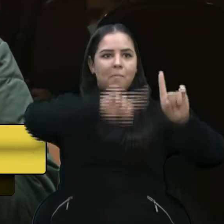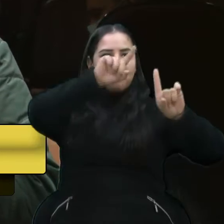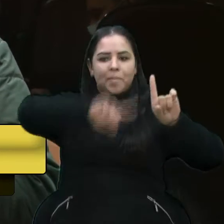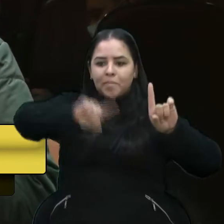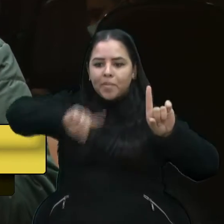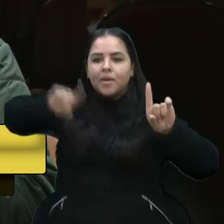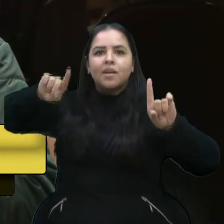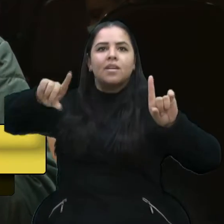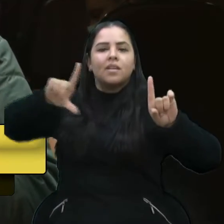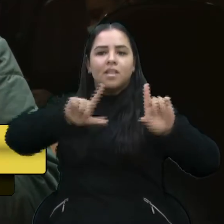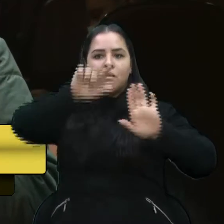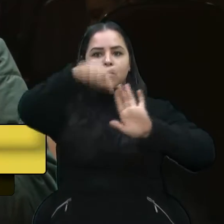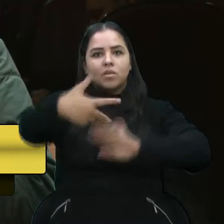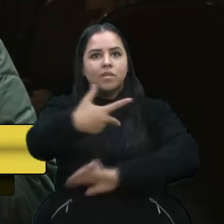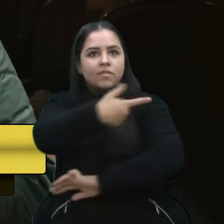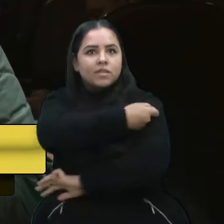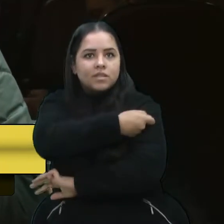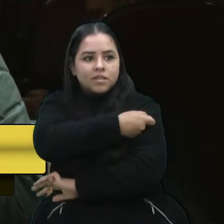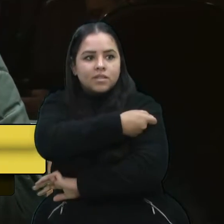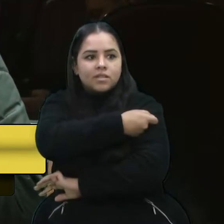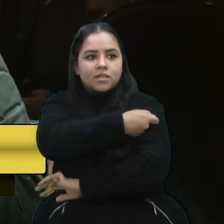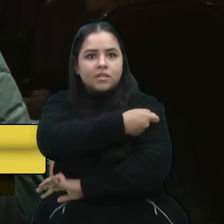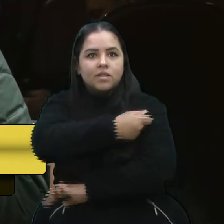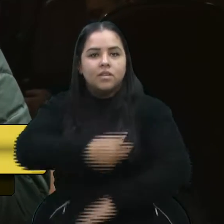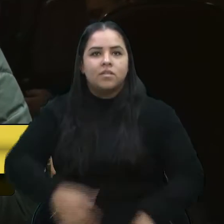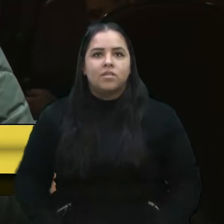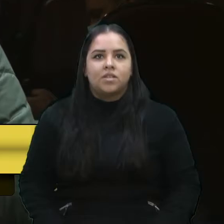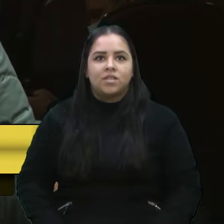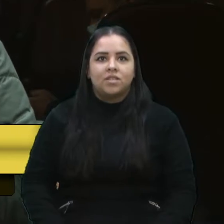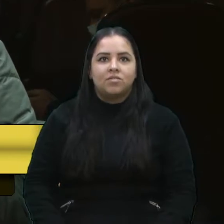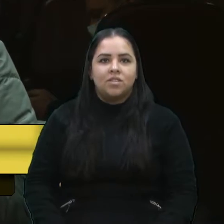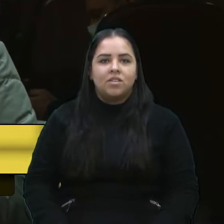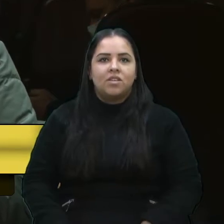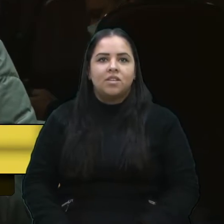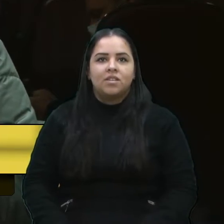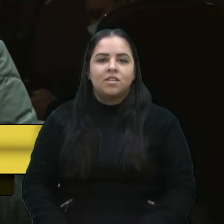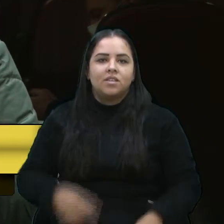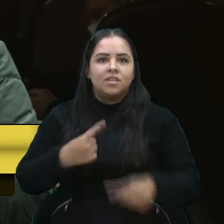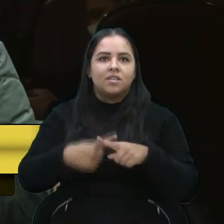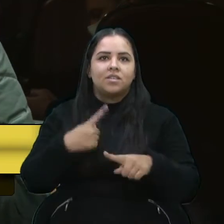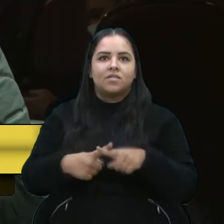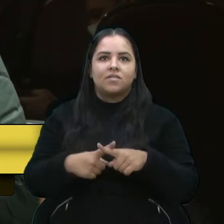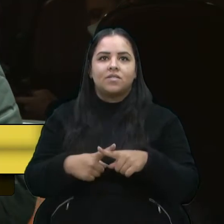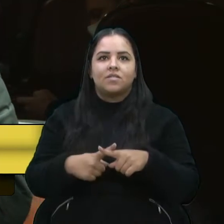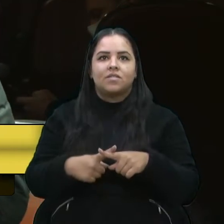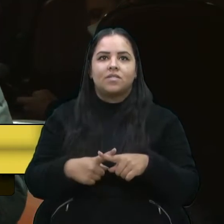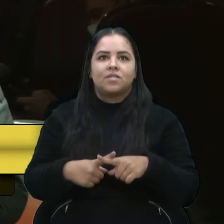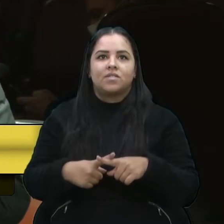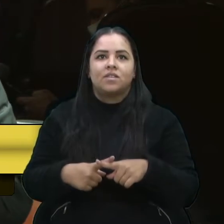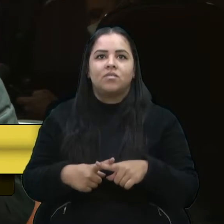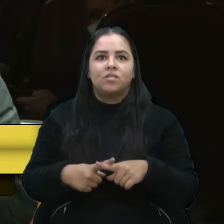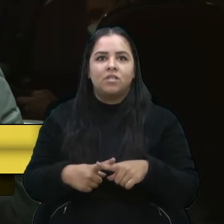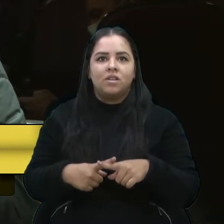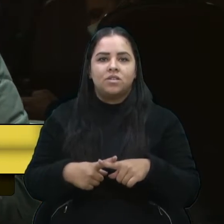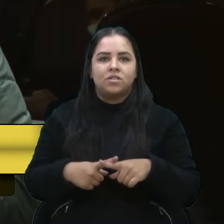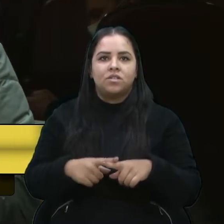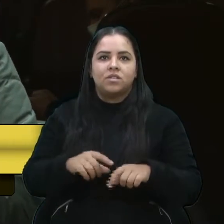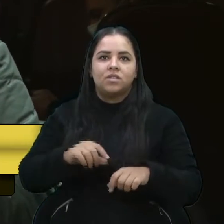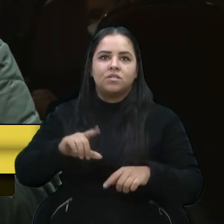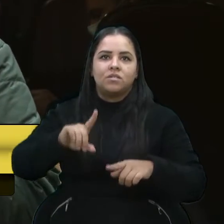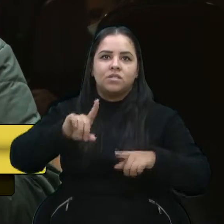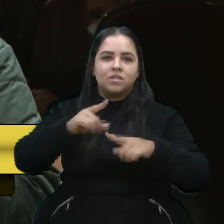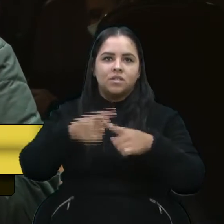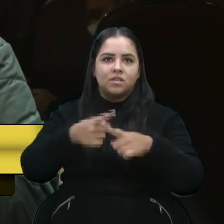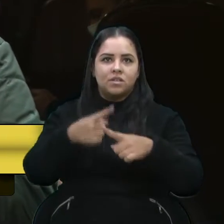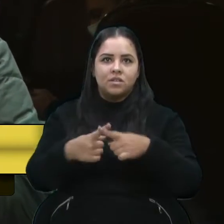vacinação tem melhorado bastante, tem melhorado. Eu espero que o Leonardo Bavê tenha acontecido